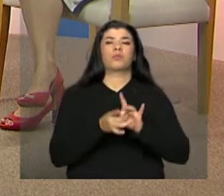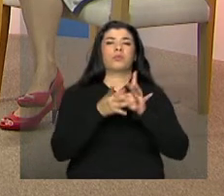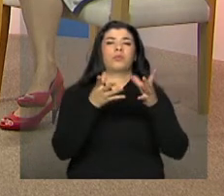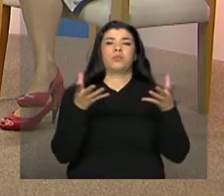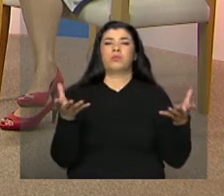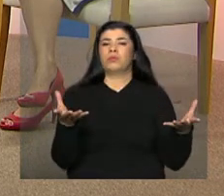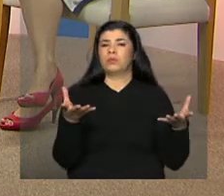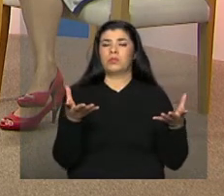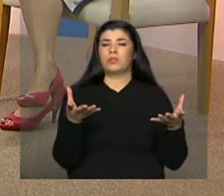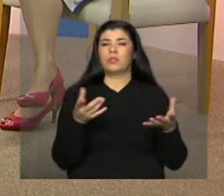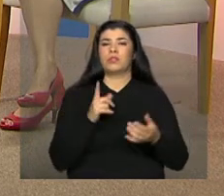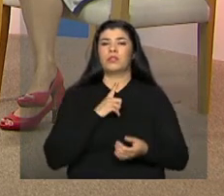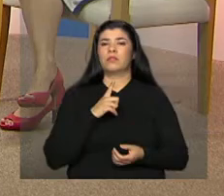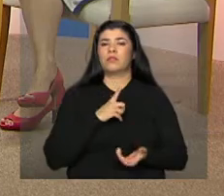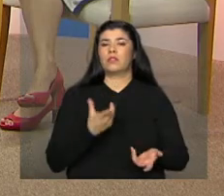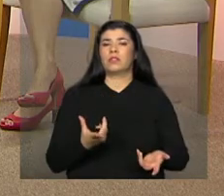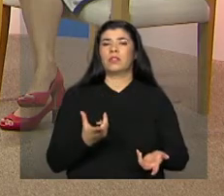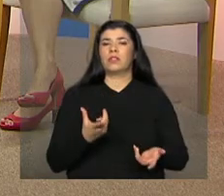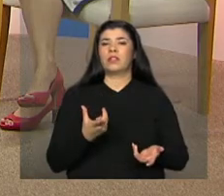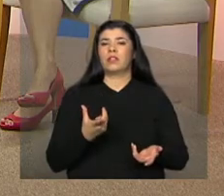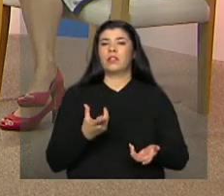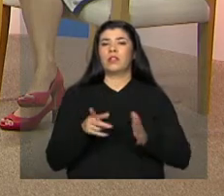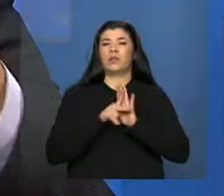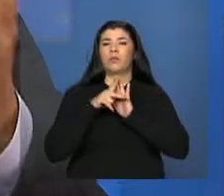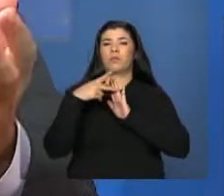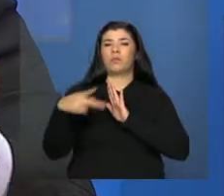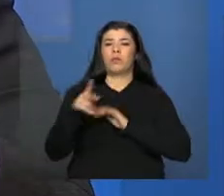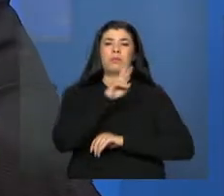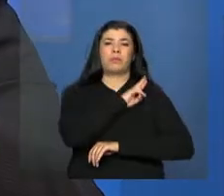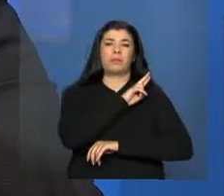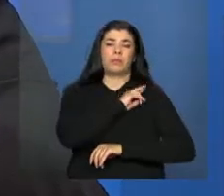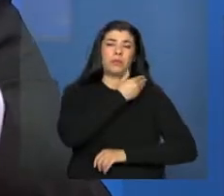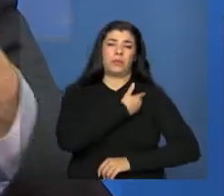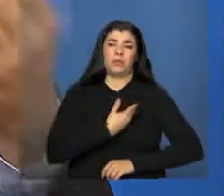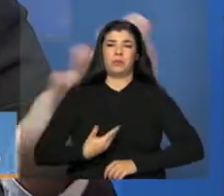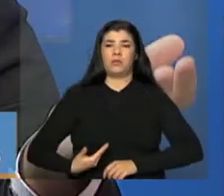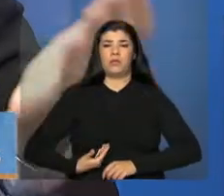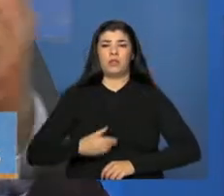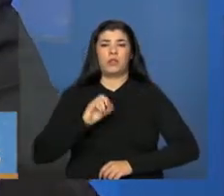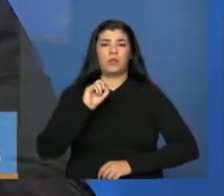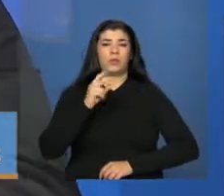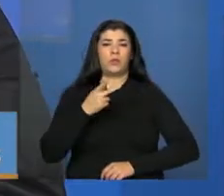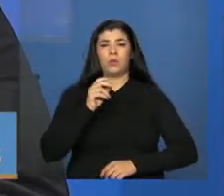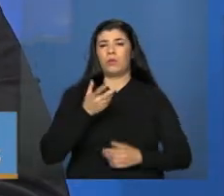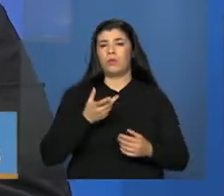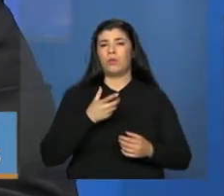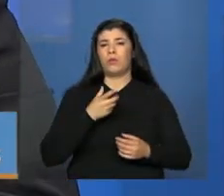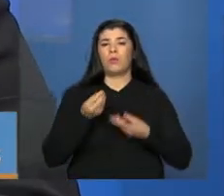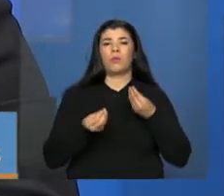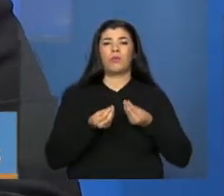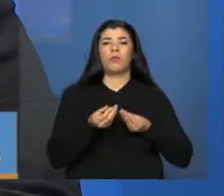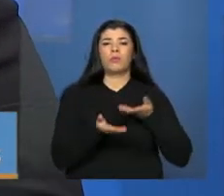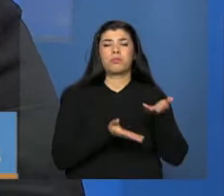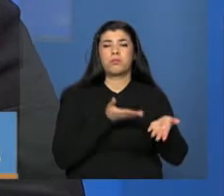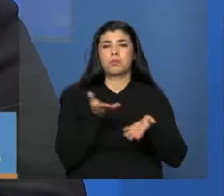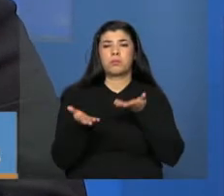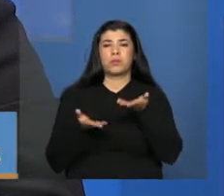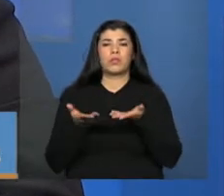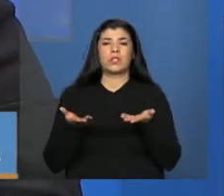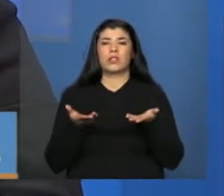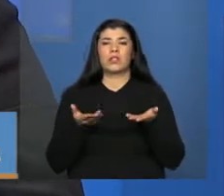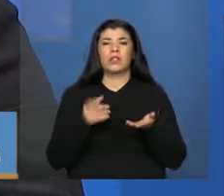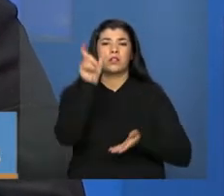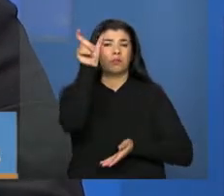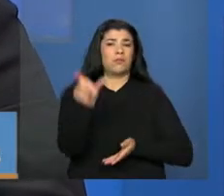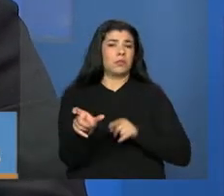como do governador, do governante, ao prestar ou não prestar à população, ou seja, é um dever do